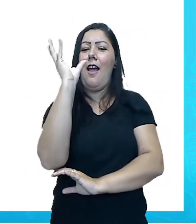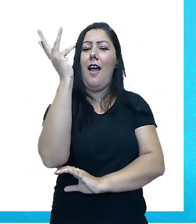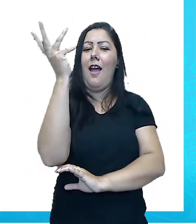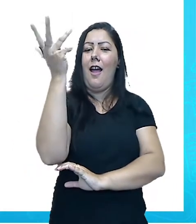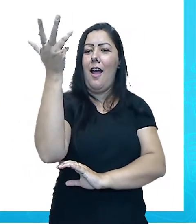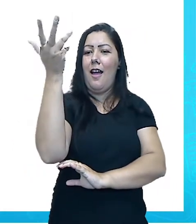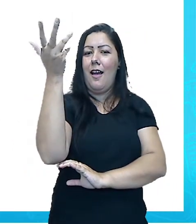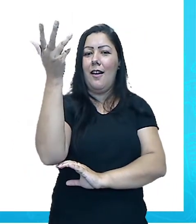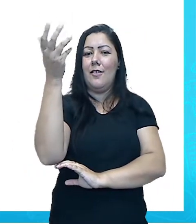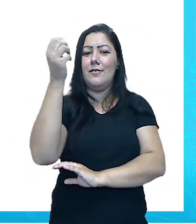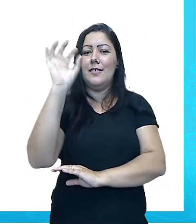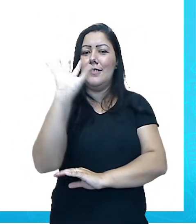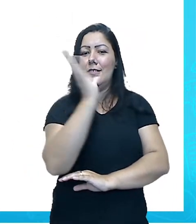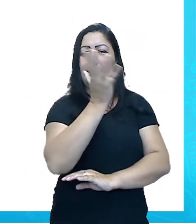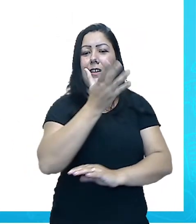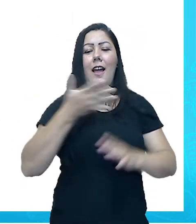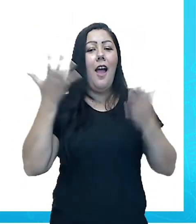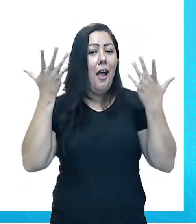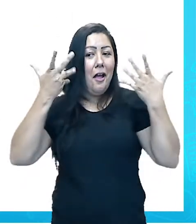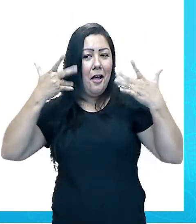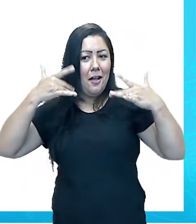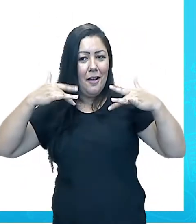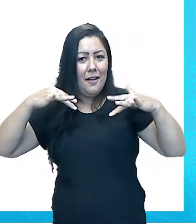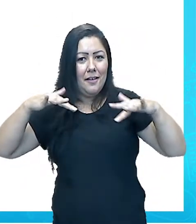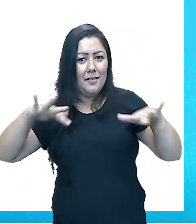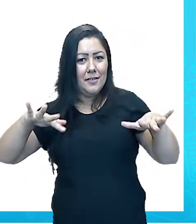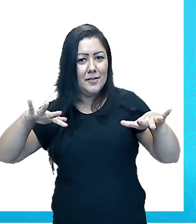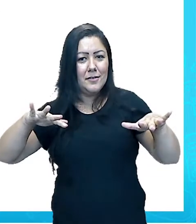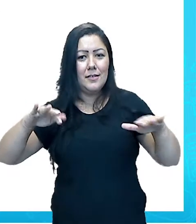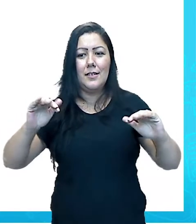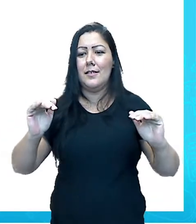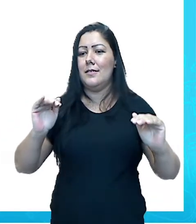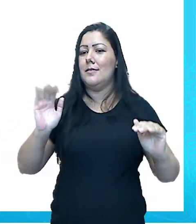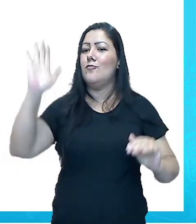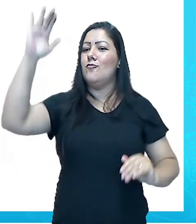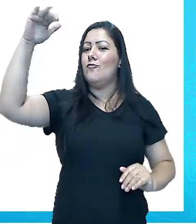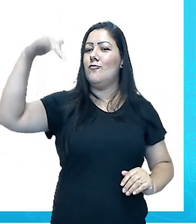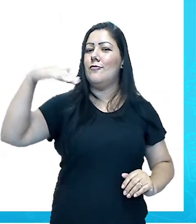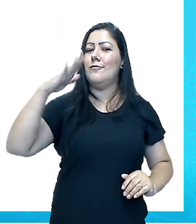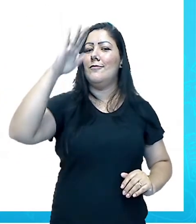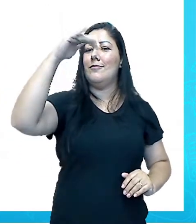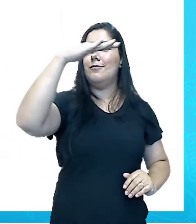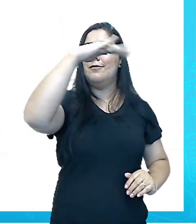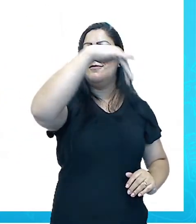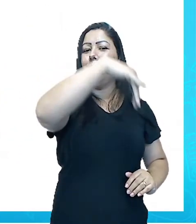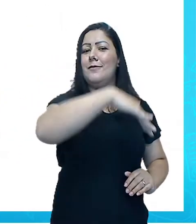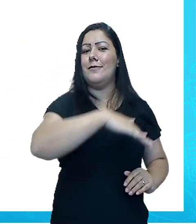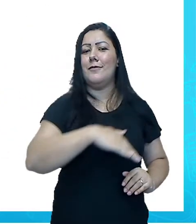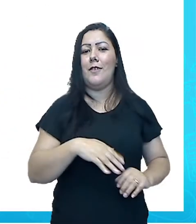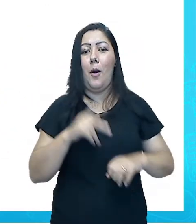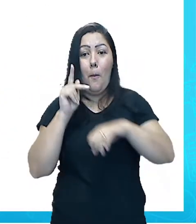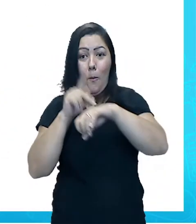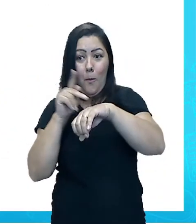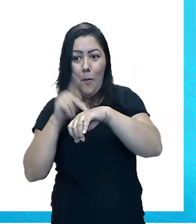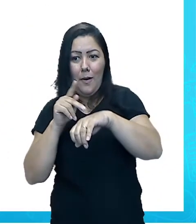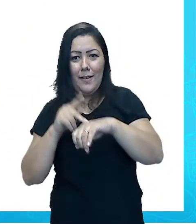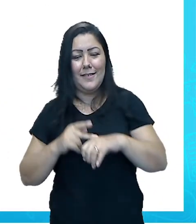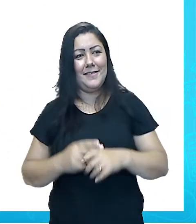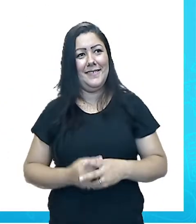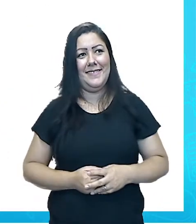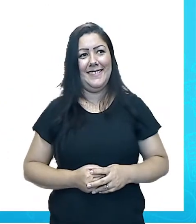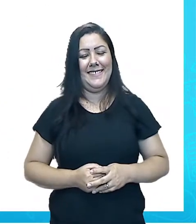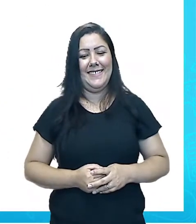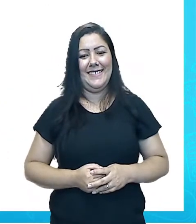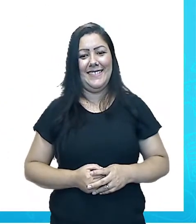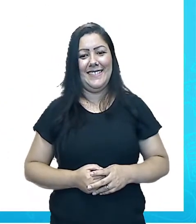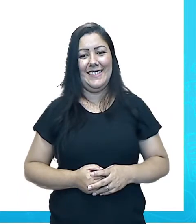paisagem, que ele é um platô, um maciço rochoso, e uma coisa que eu aprendi.